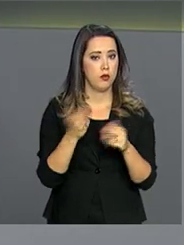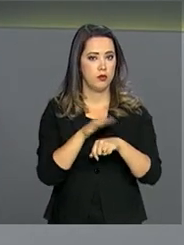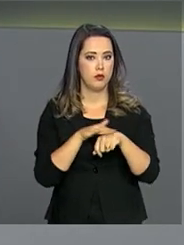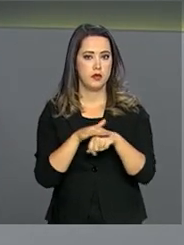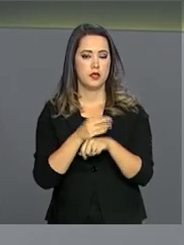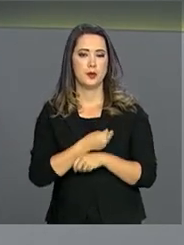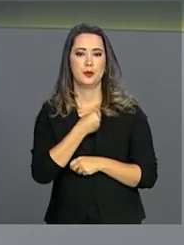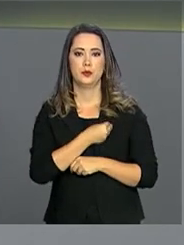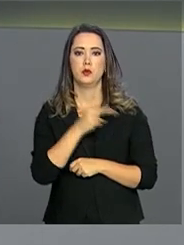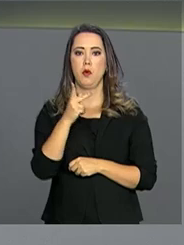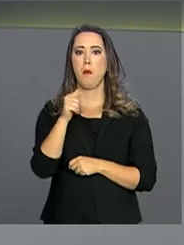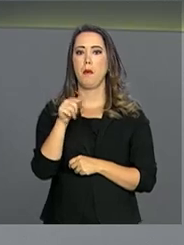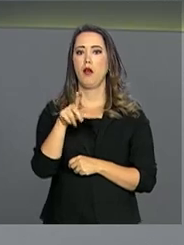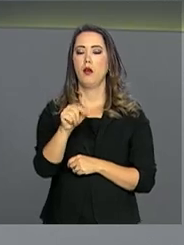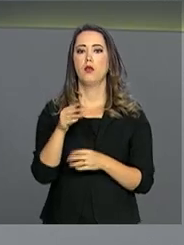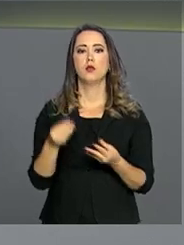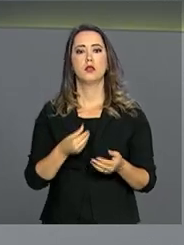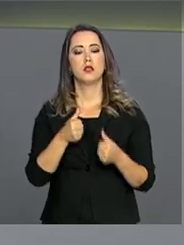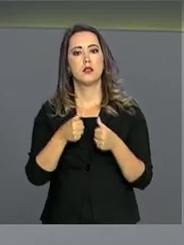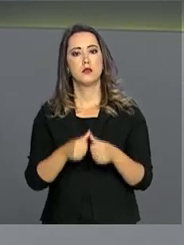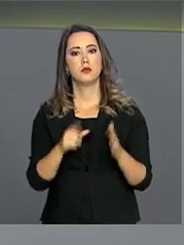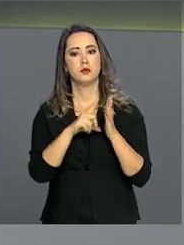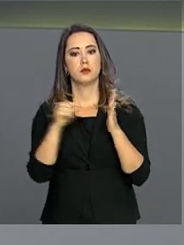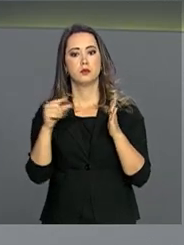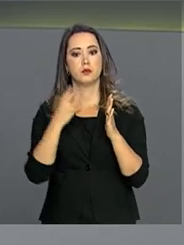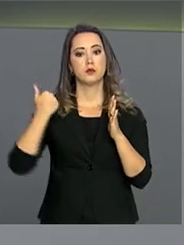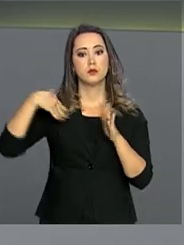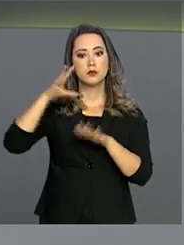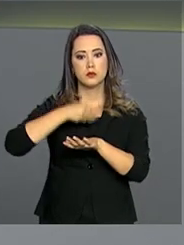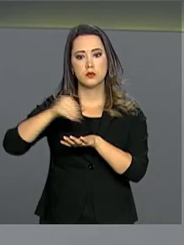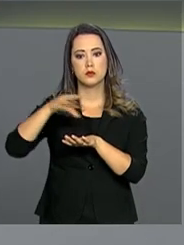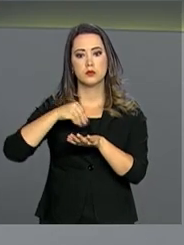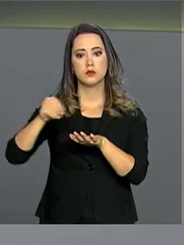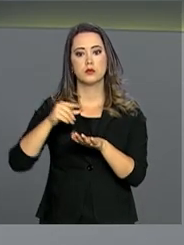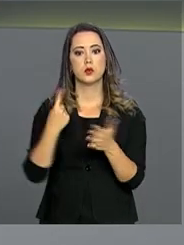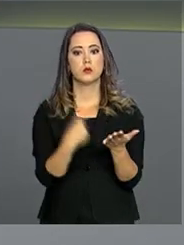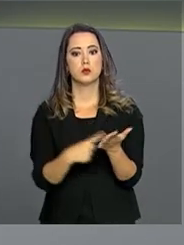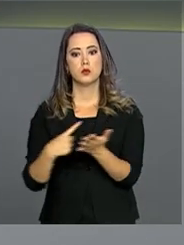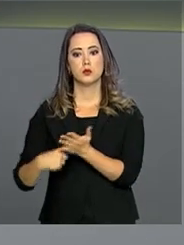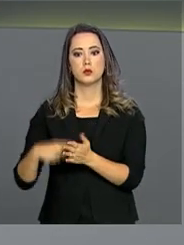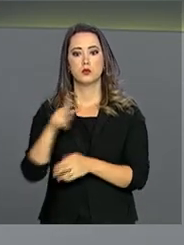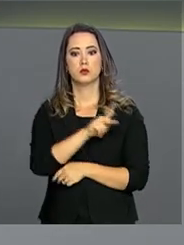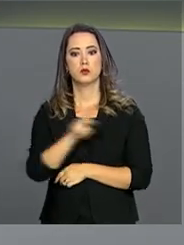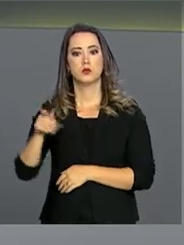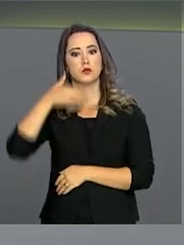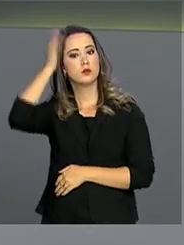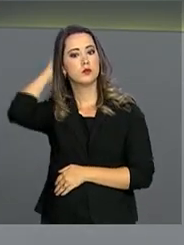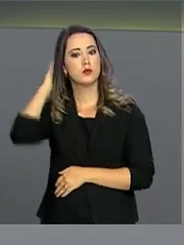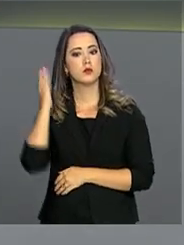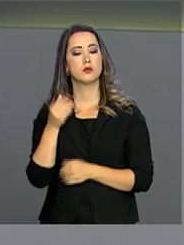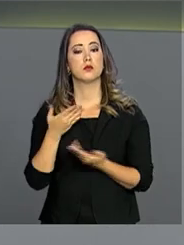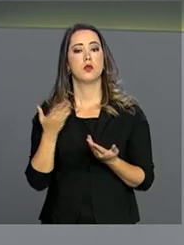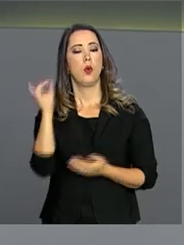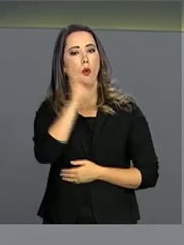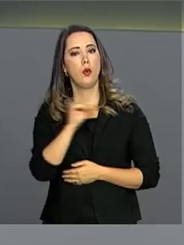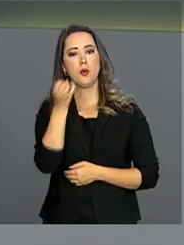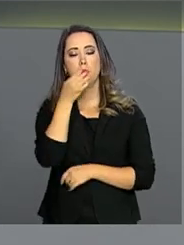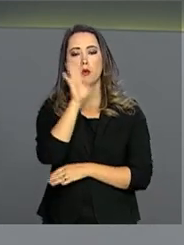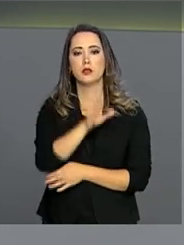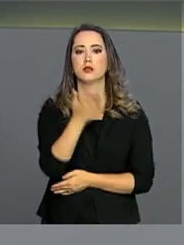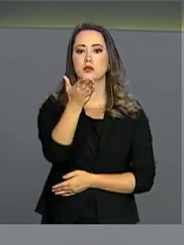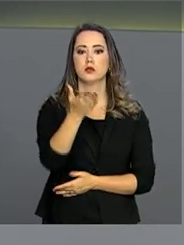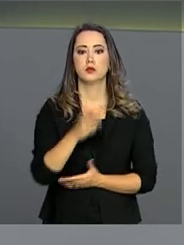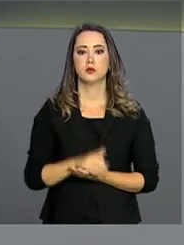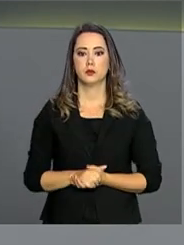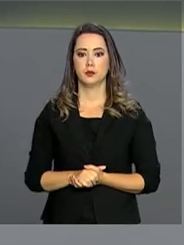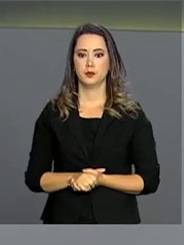repórter Paulo La Salve, que está no Palácio do Planalto e tem mais informações sobre a agenda do presidente Michel Temer. Olá, Paulo. Boa tarde